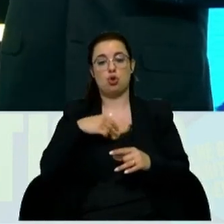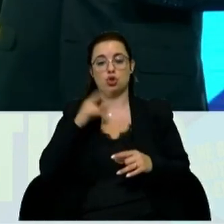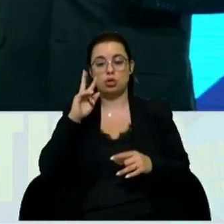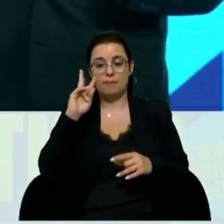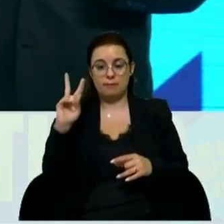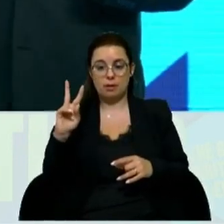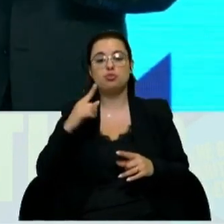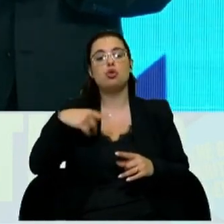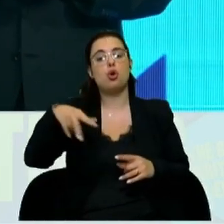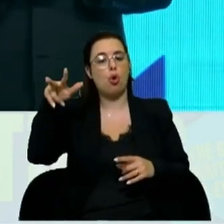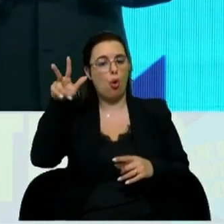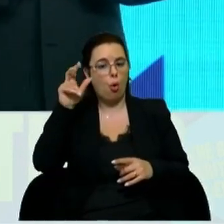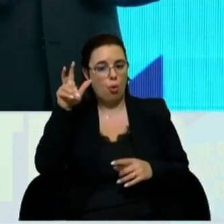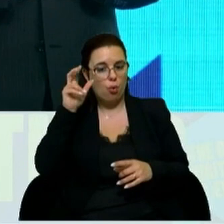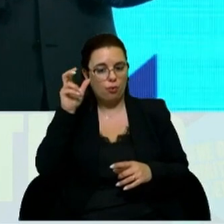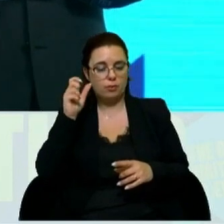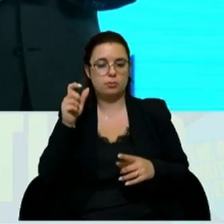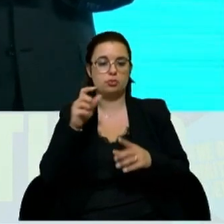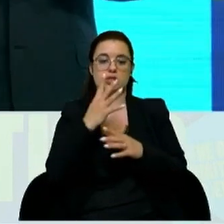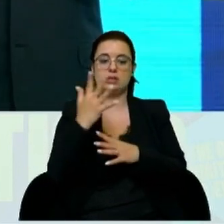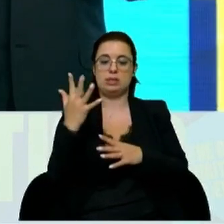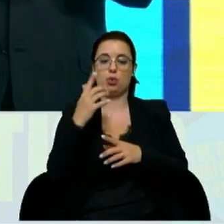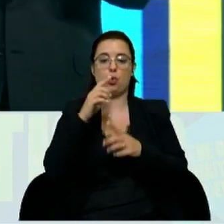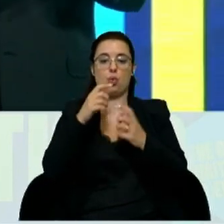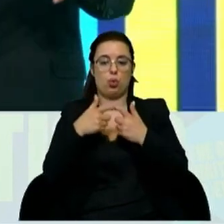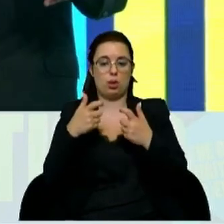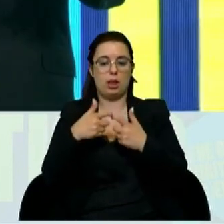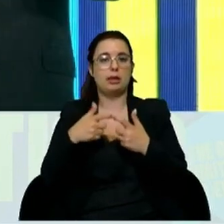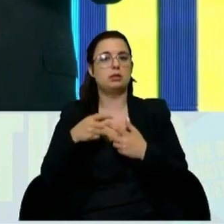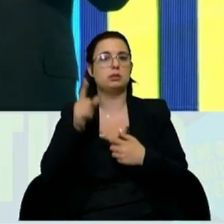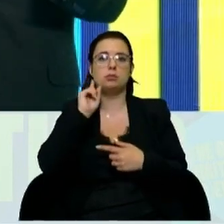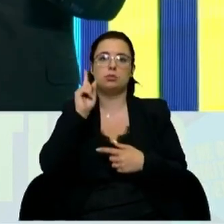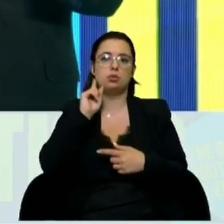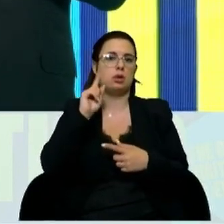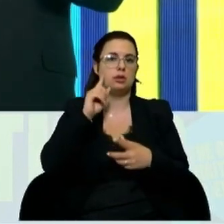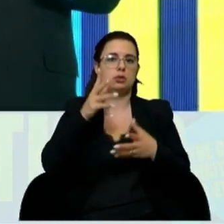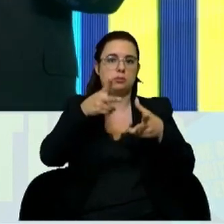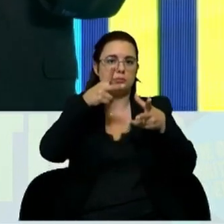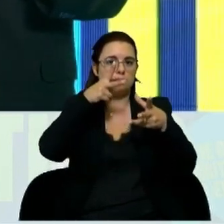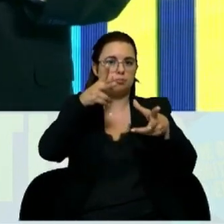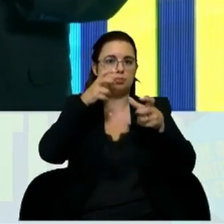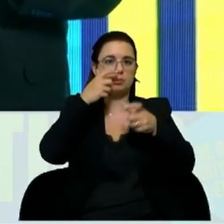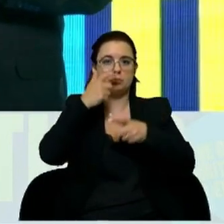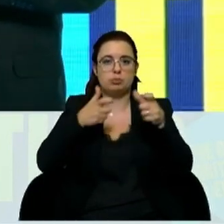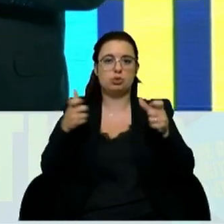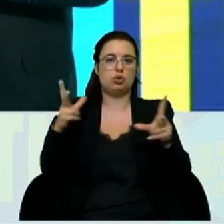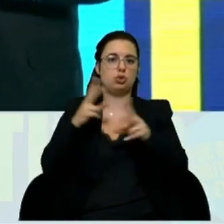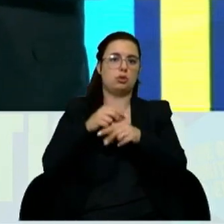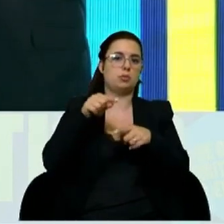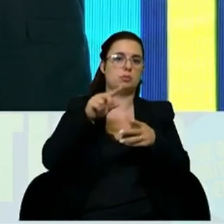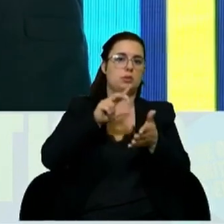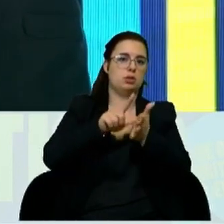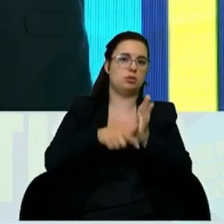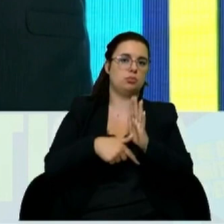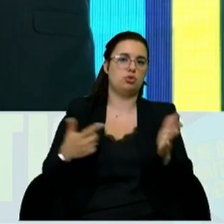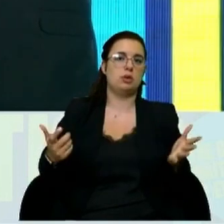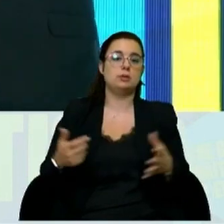e que vamos ouvir do lado destes nossos cinco colegas são fundamentais para atrair pessoas novamente para este projeto.